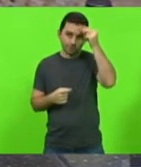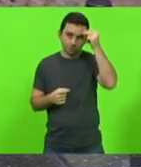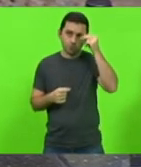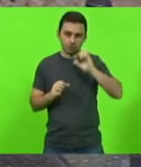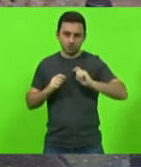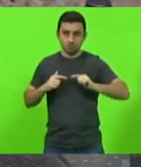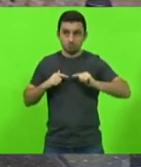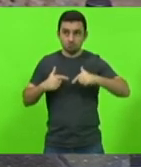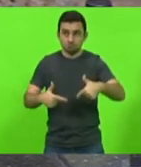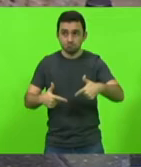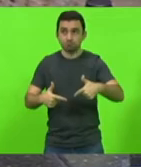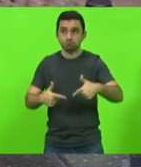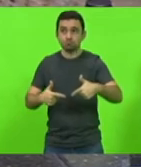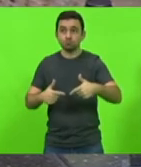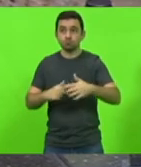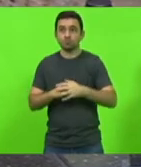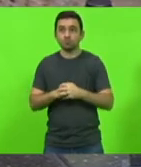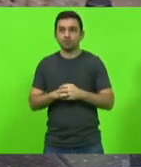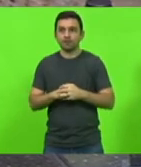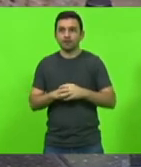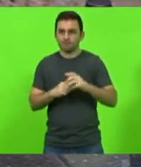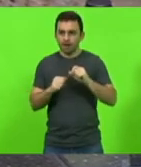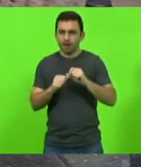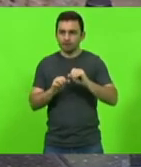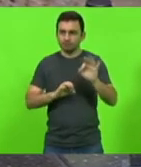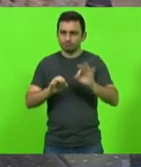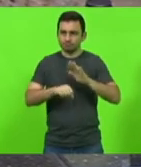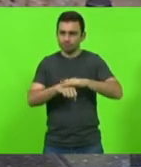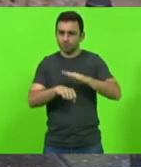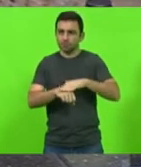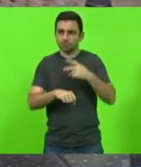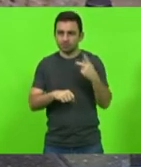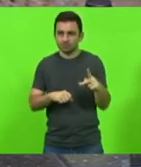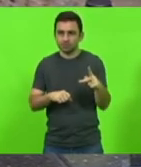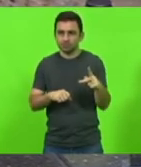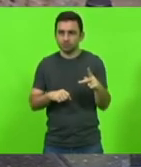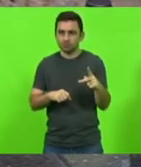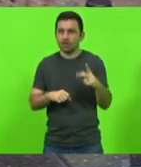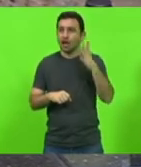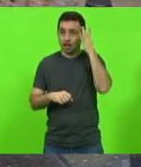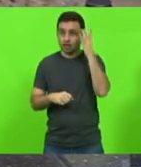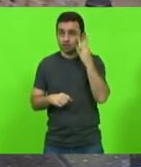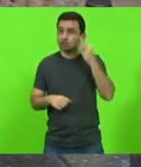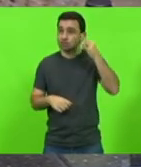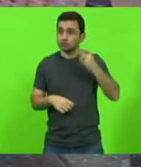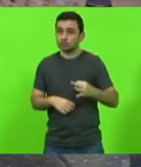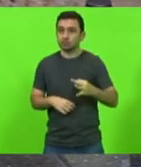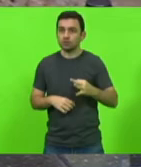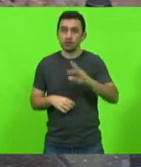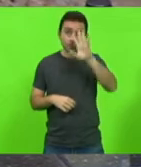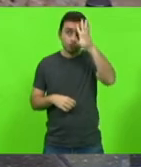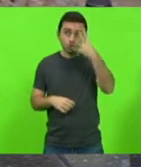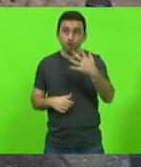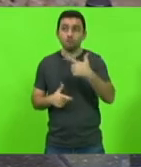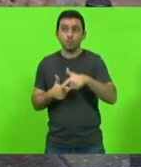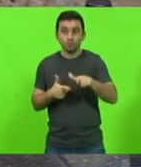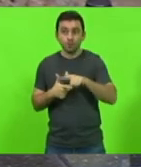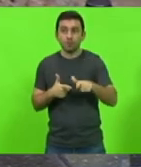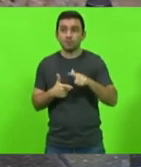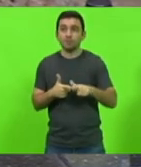atitude faz o que tem que fazer o que ele acha que é o certo resolve o problema